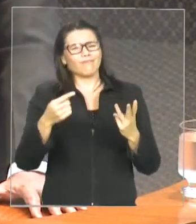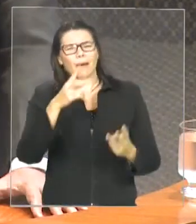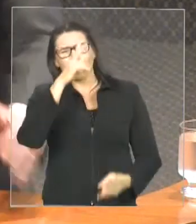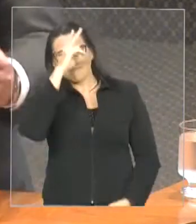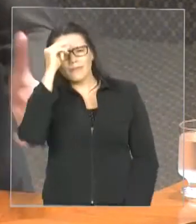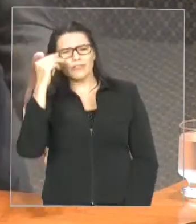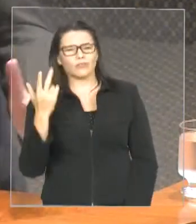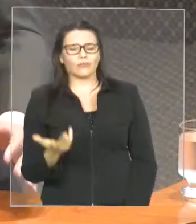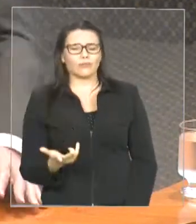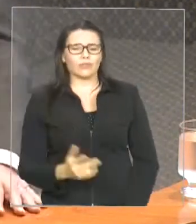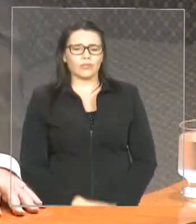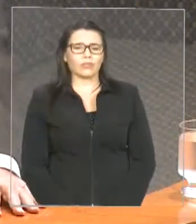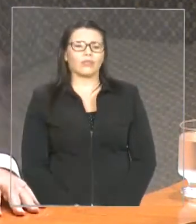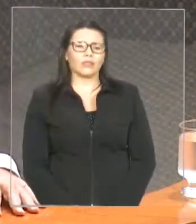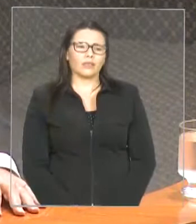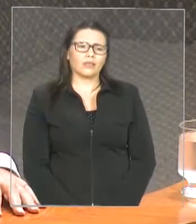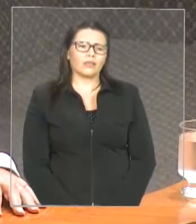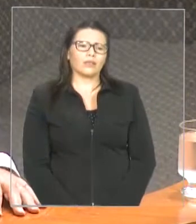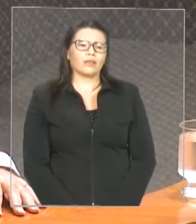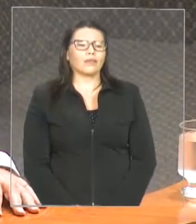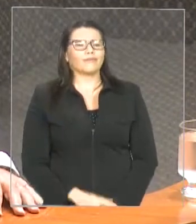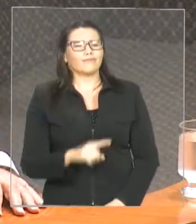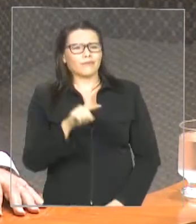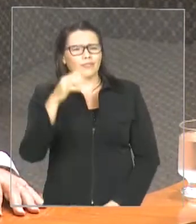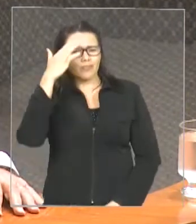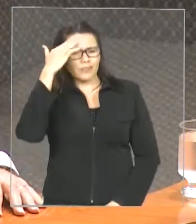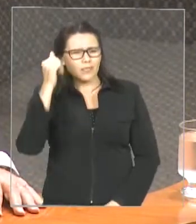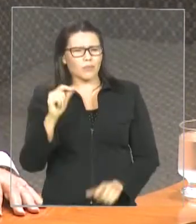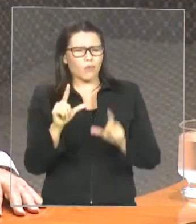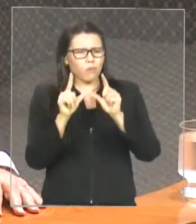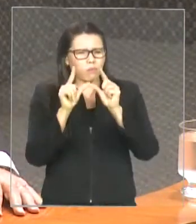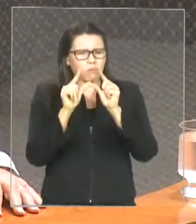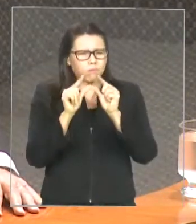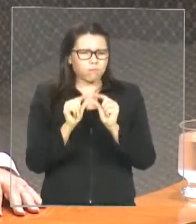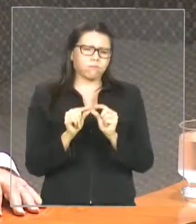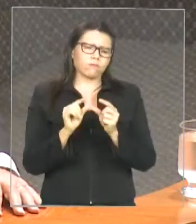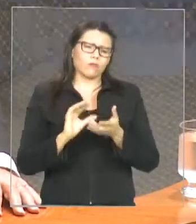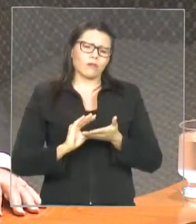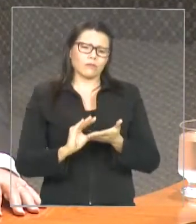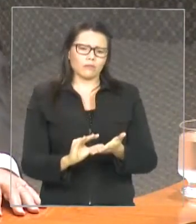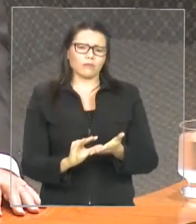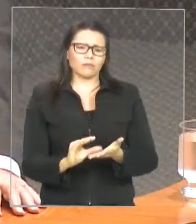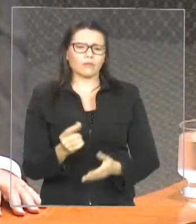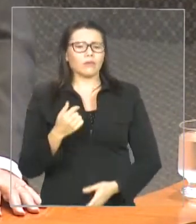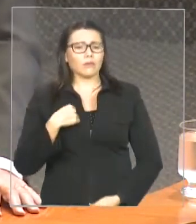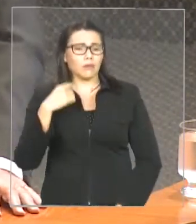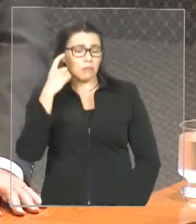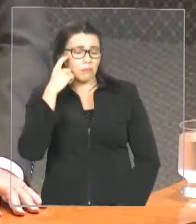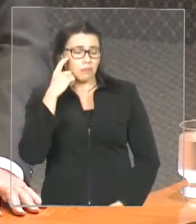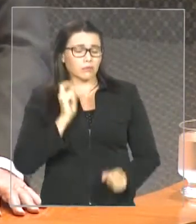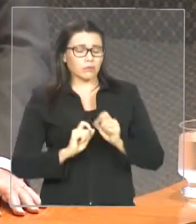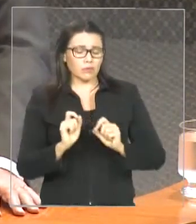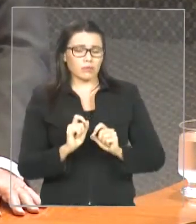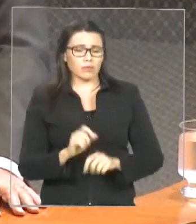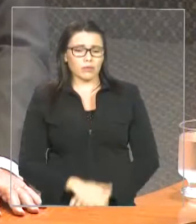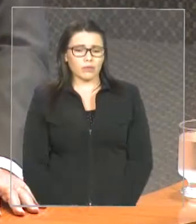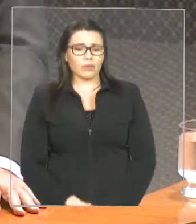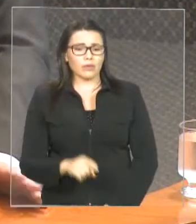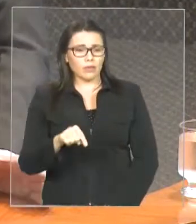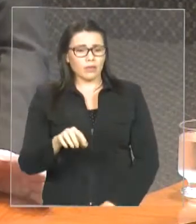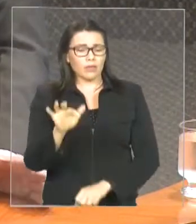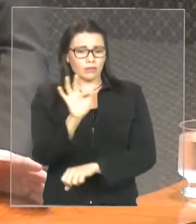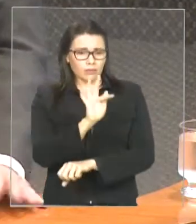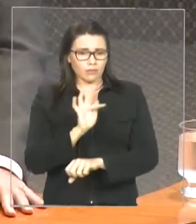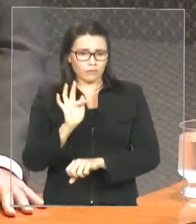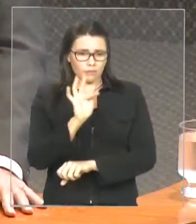E aqui foi falado, e de fato foi uma solução interessante, a que foi colocada no retorno